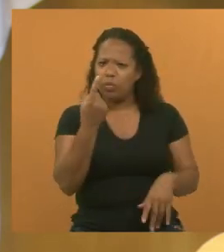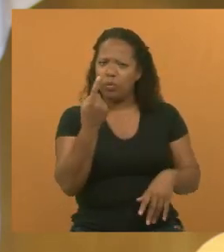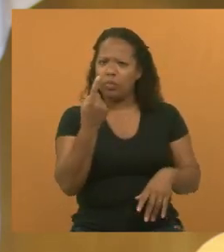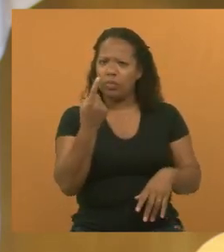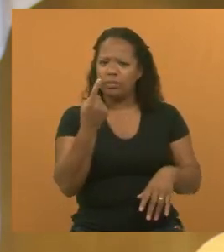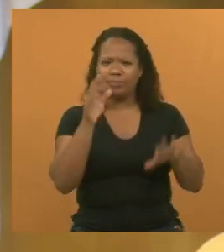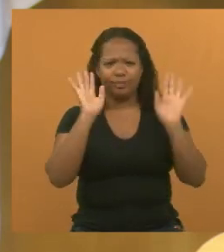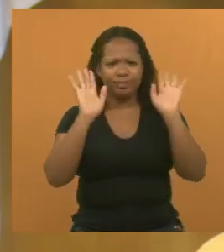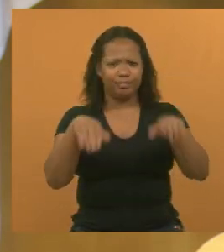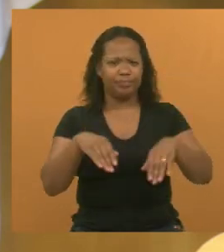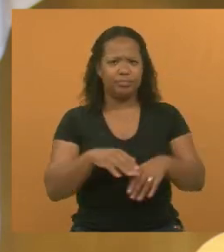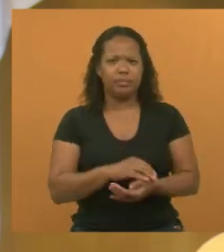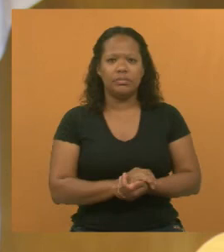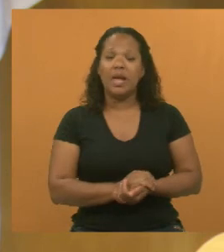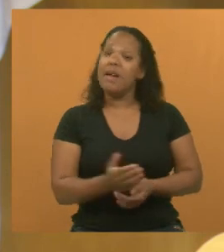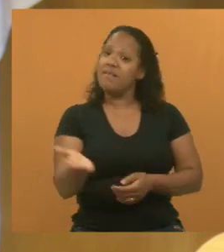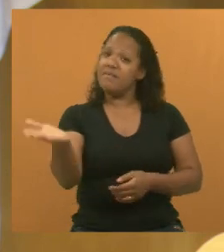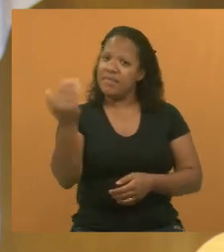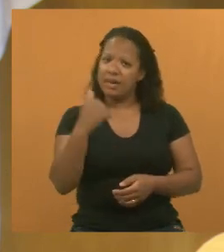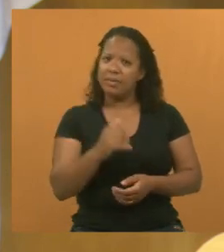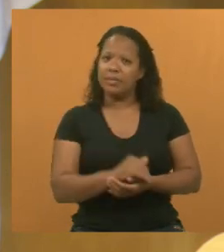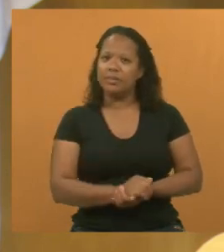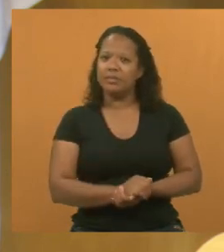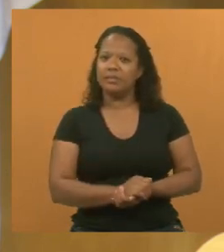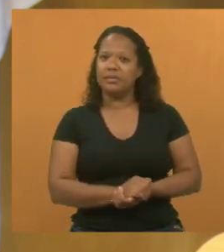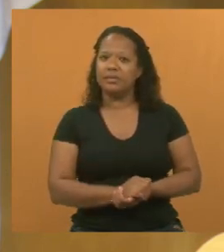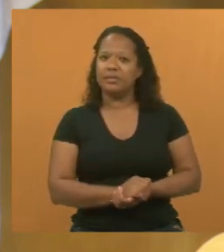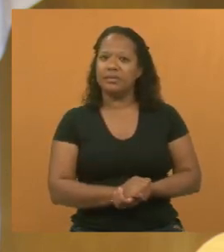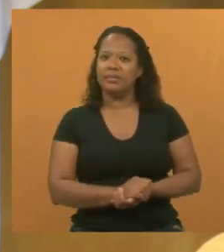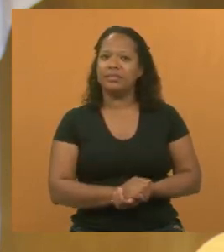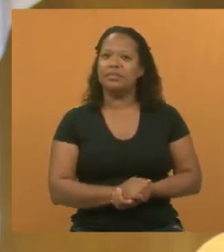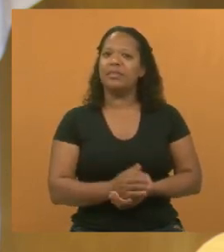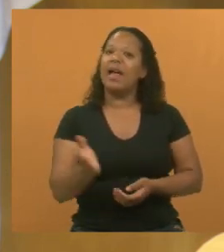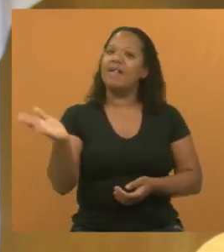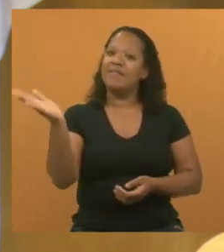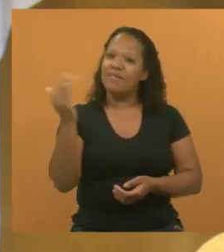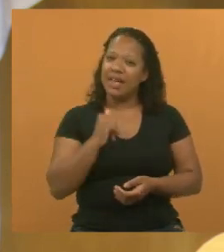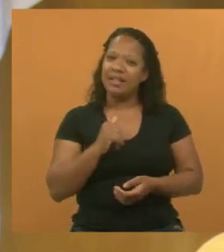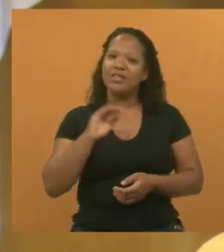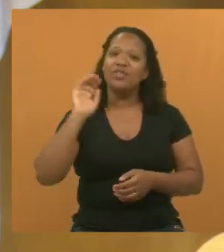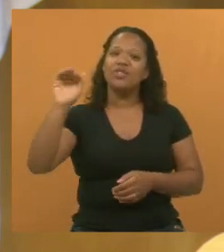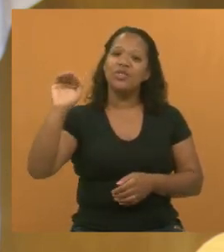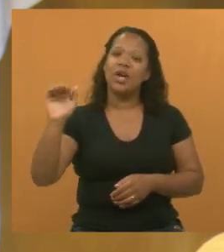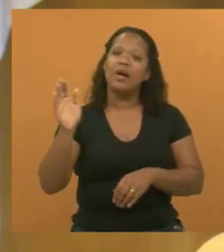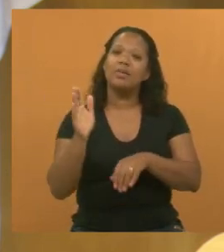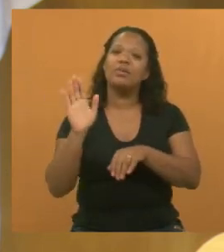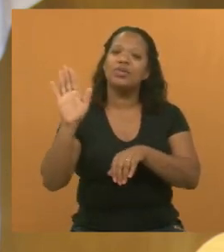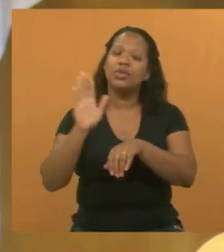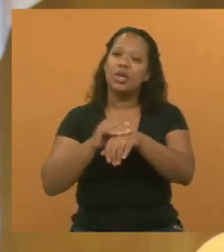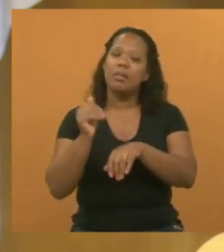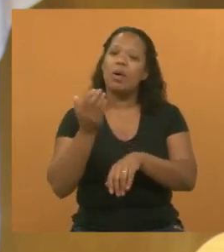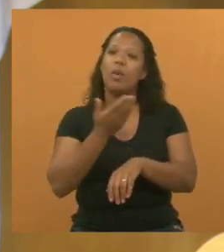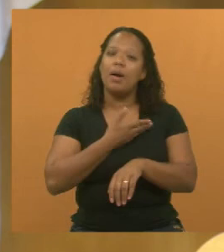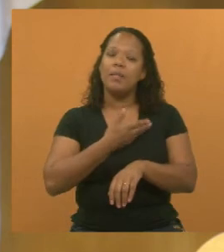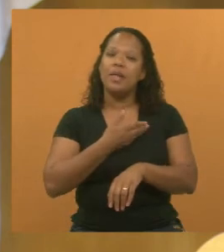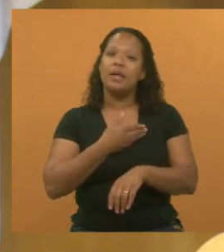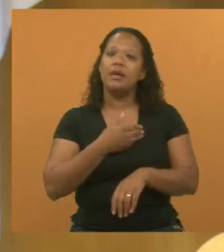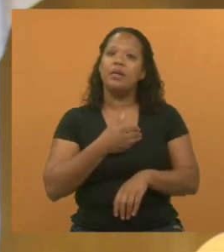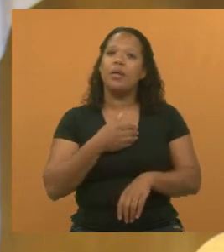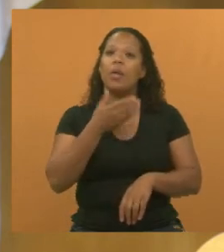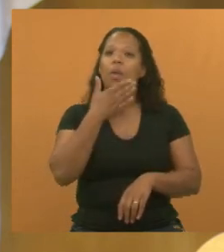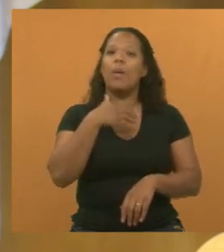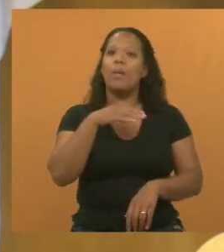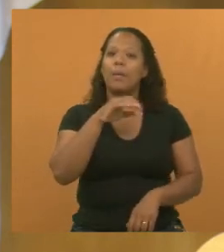Estamos lá para atender vocês. Compareçam. Chame o amigo, os filhos, os pais.